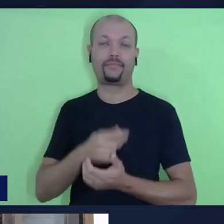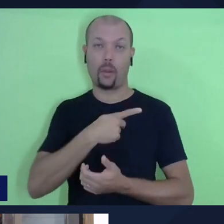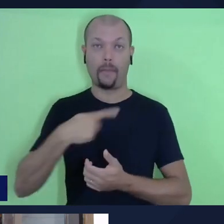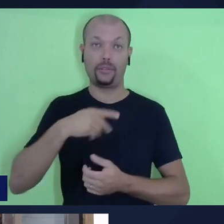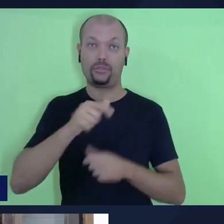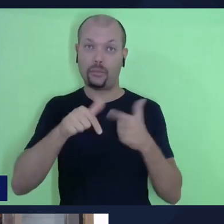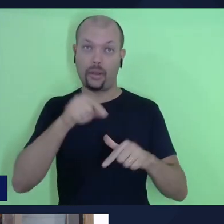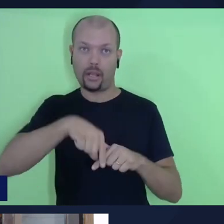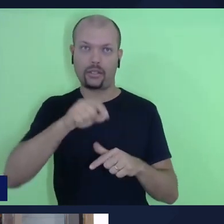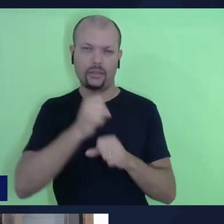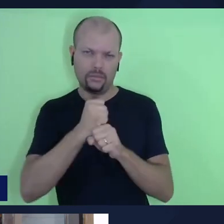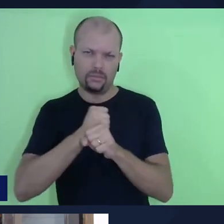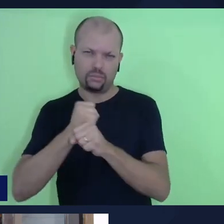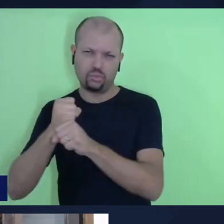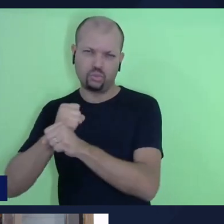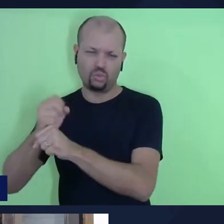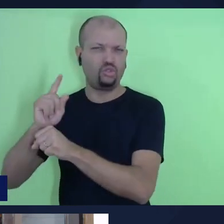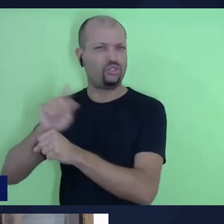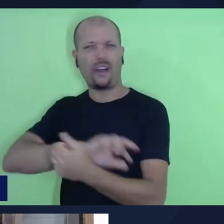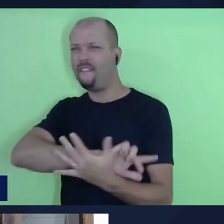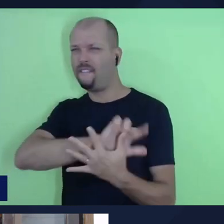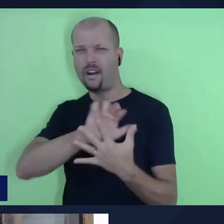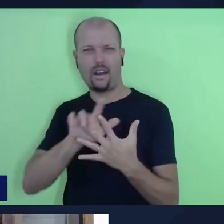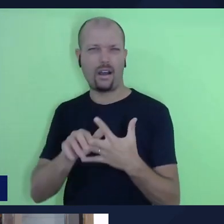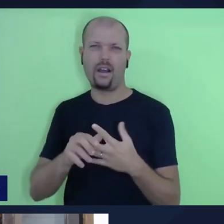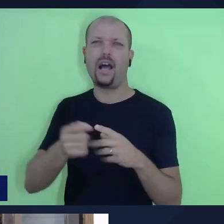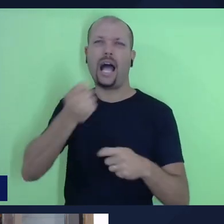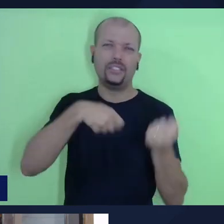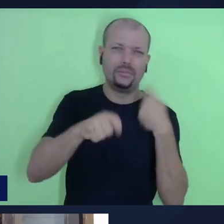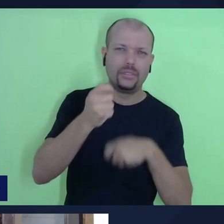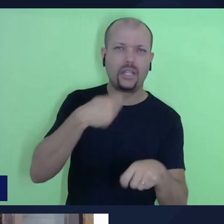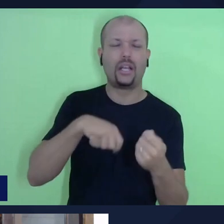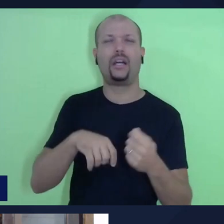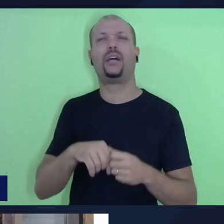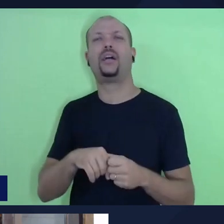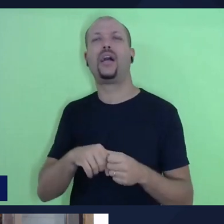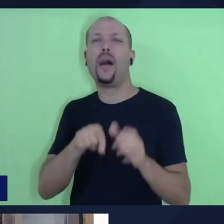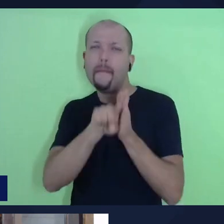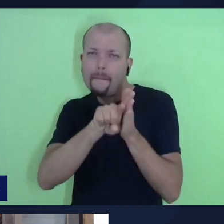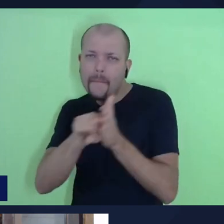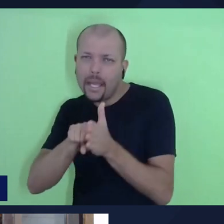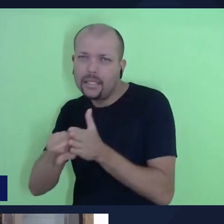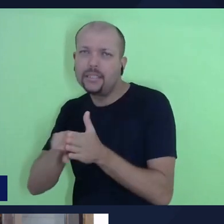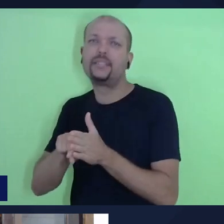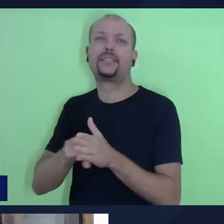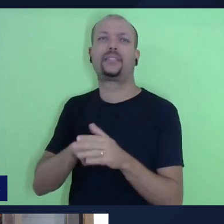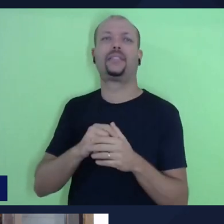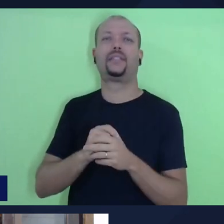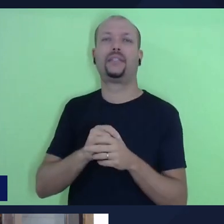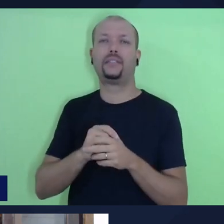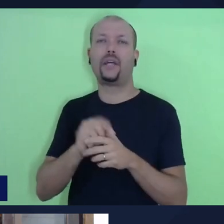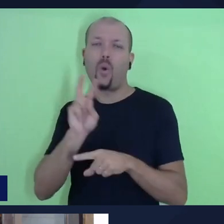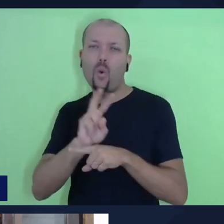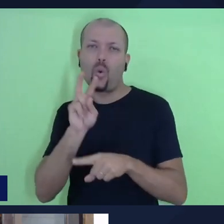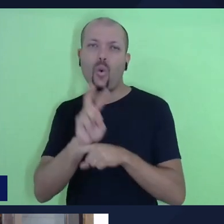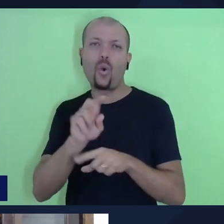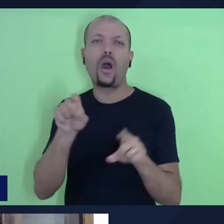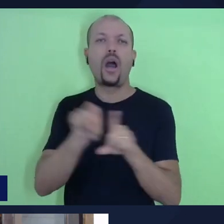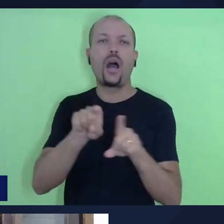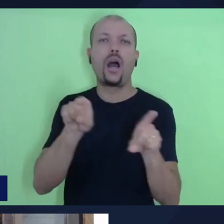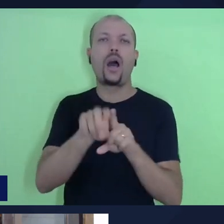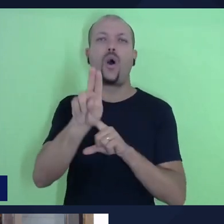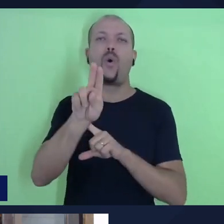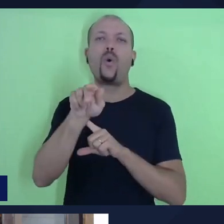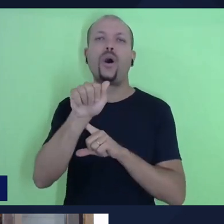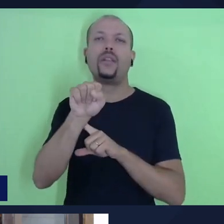por vários anos, em várias áreas, na área da gestão, na área da pesquisa, foi o gerente da nossa editora Unasprez,